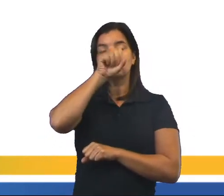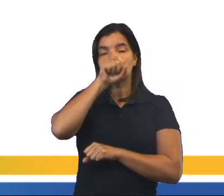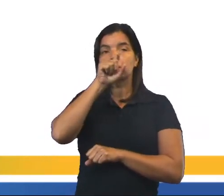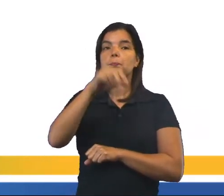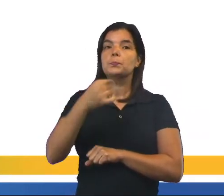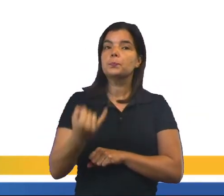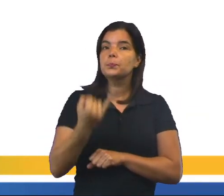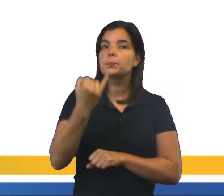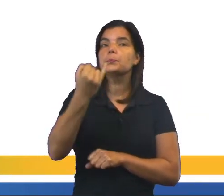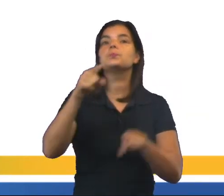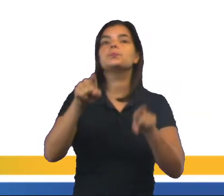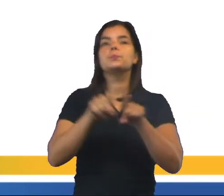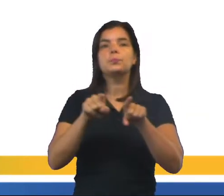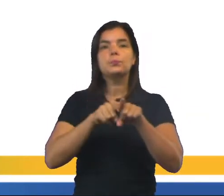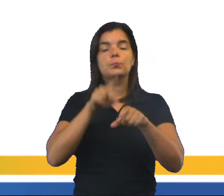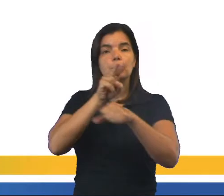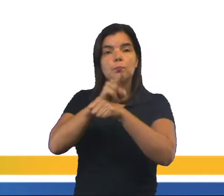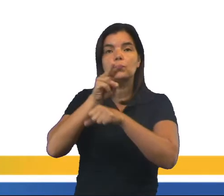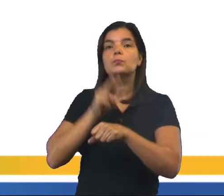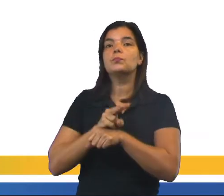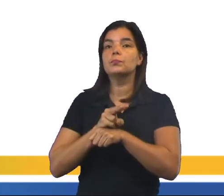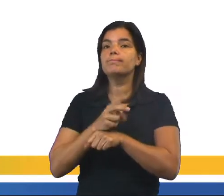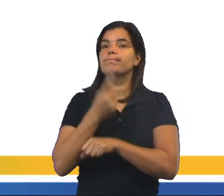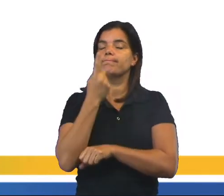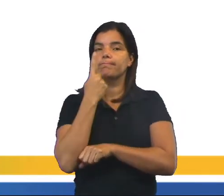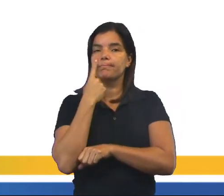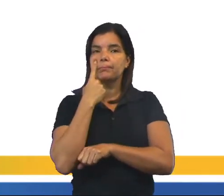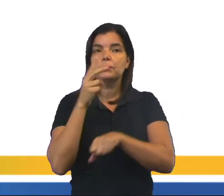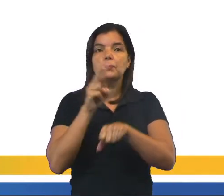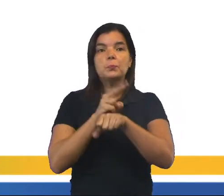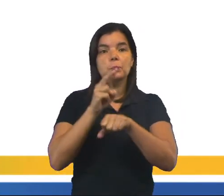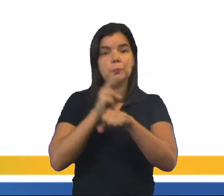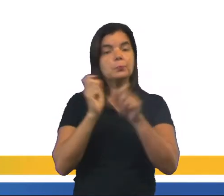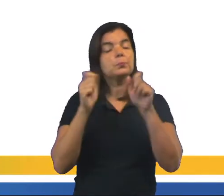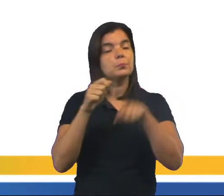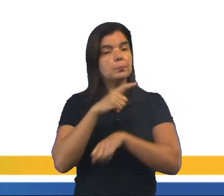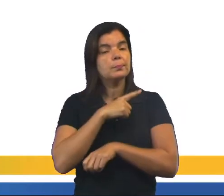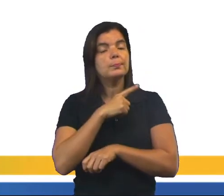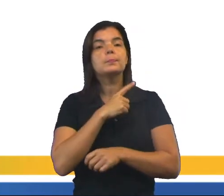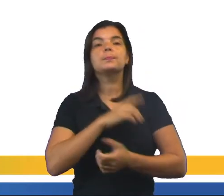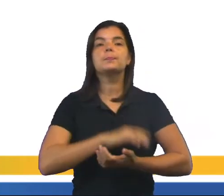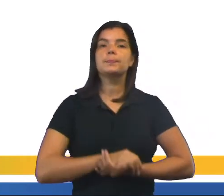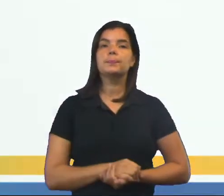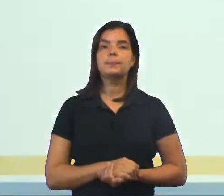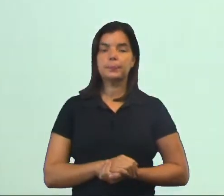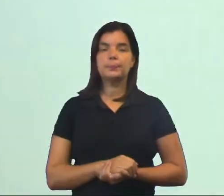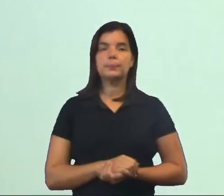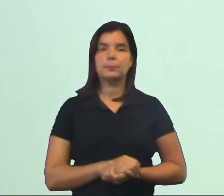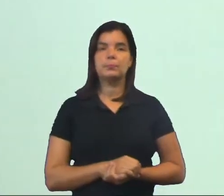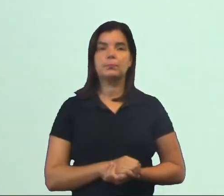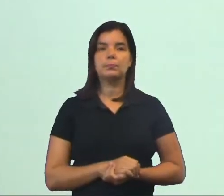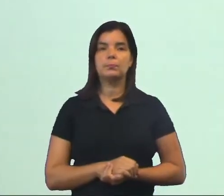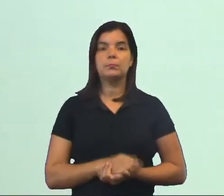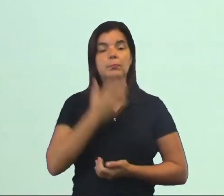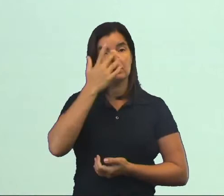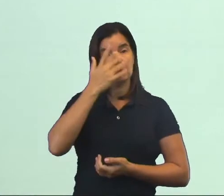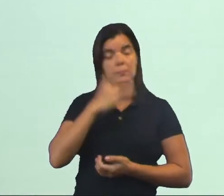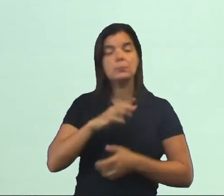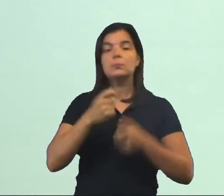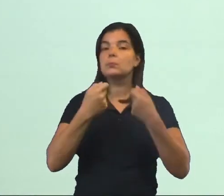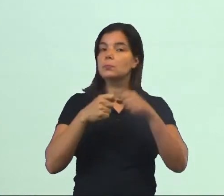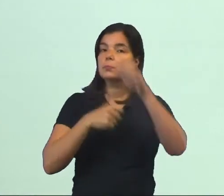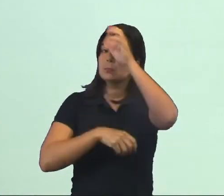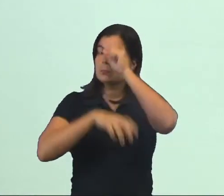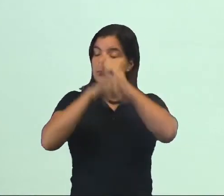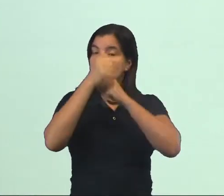importante sabermos que temos que cuidar muito bem dele. Vejamos alguns cuidados que podemos ter. Criança, nós precisamos